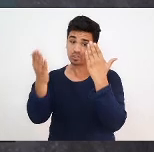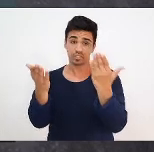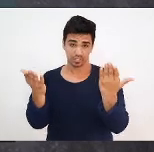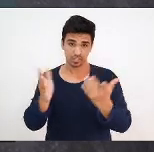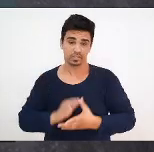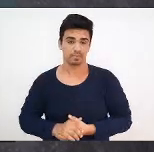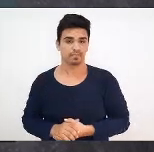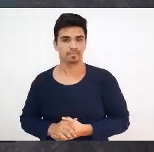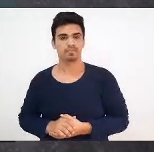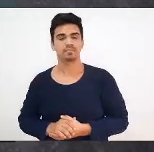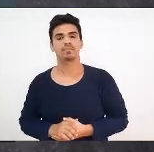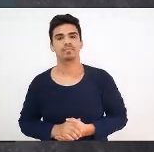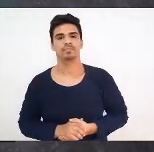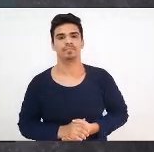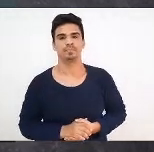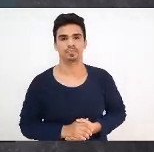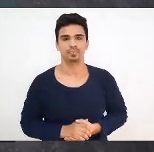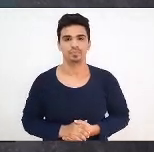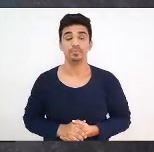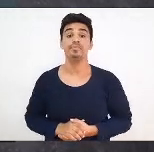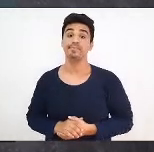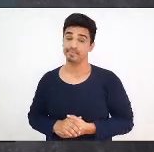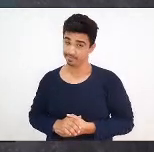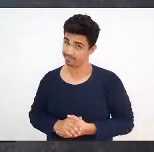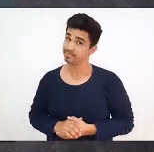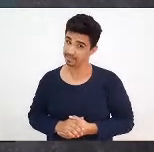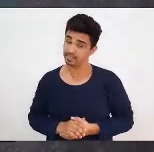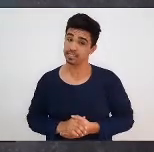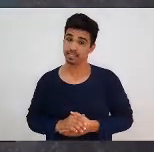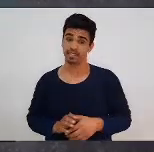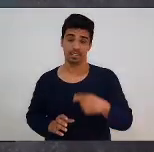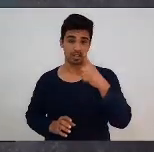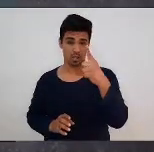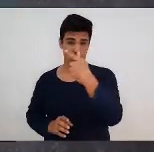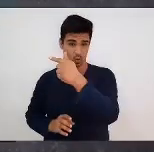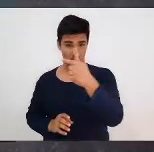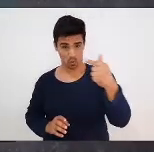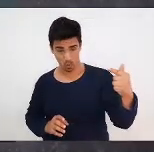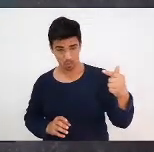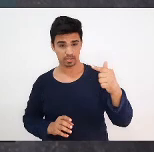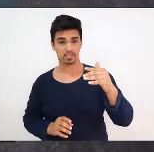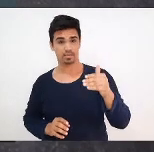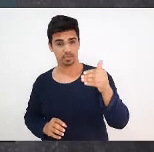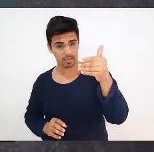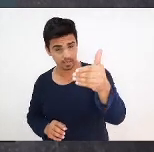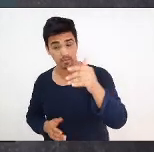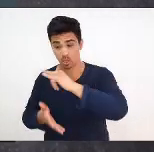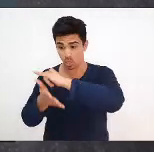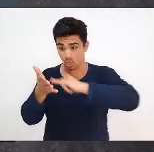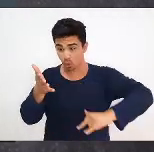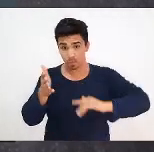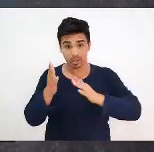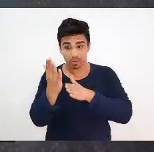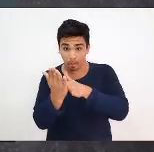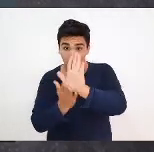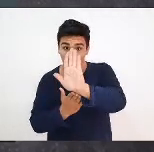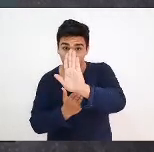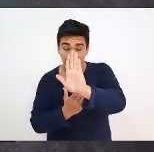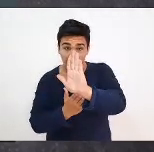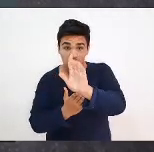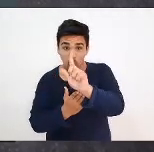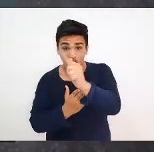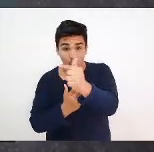muito pouco, acho que uma semana depois que sai o nosso documento, esse documento foi enviado a